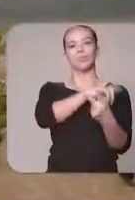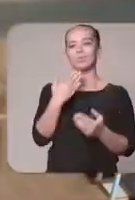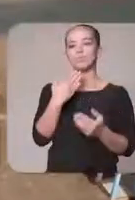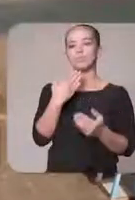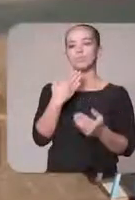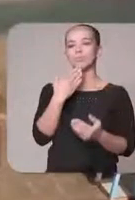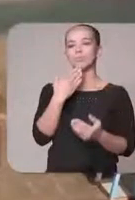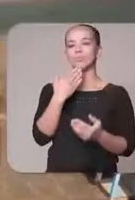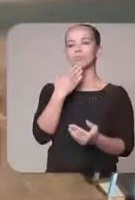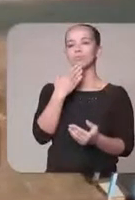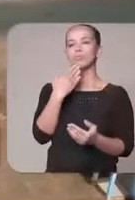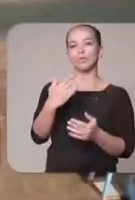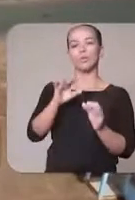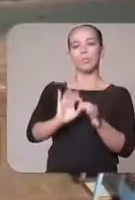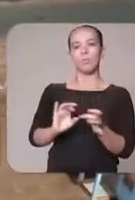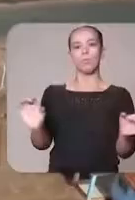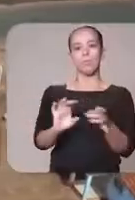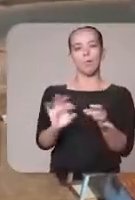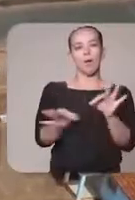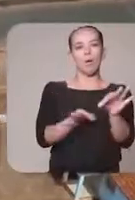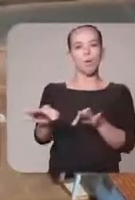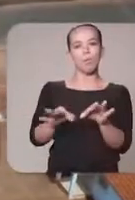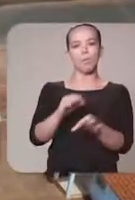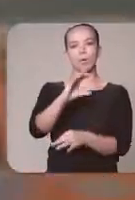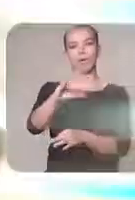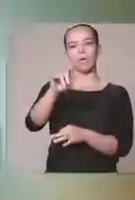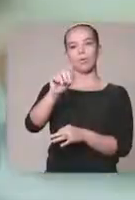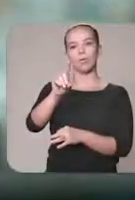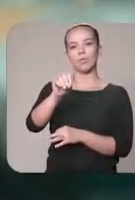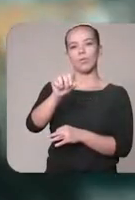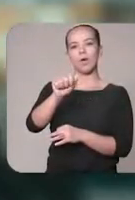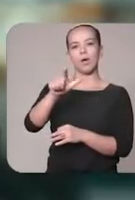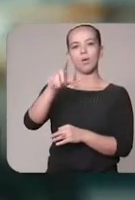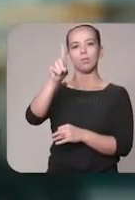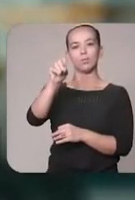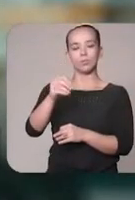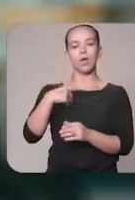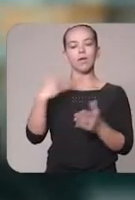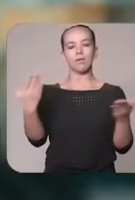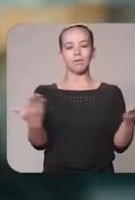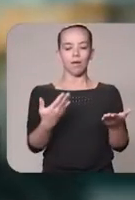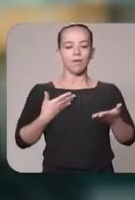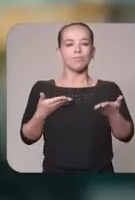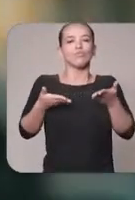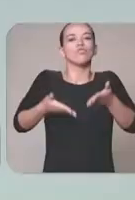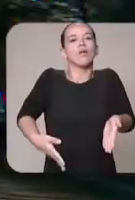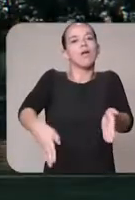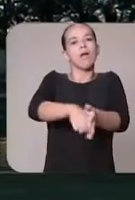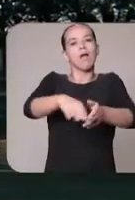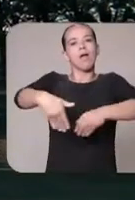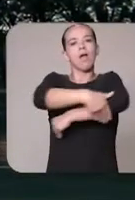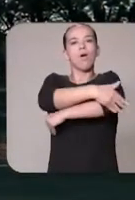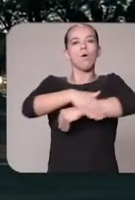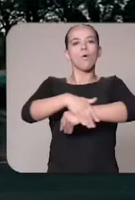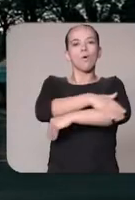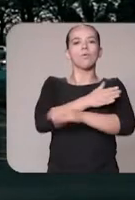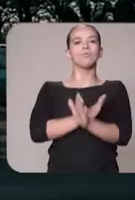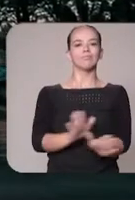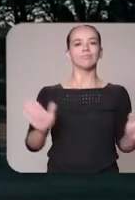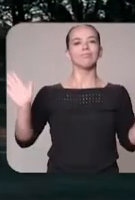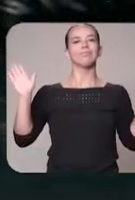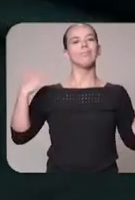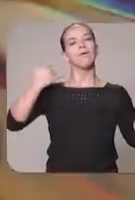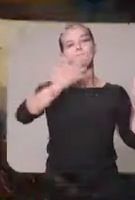E agora, realmente, a ordem de serviço na Clodoaldo Garcia. É o nosso cartão postal, né? É a Rua do Cristo. Que o